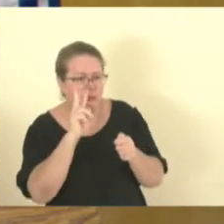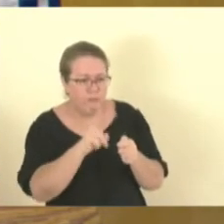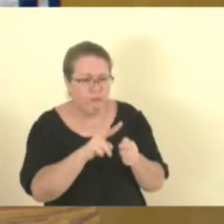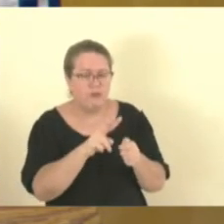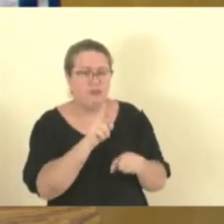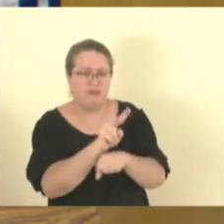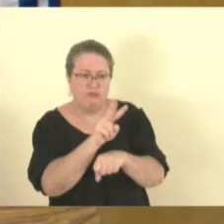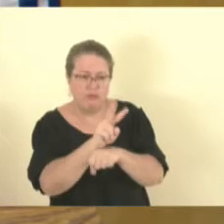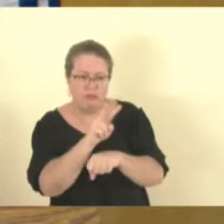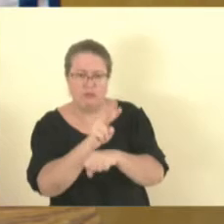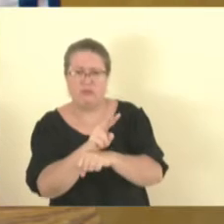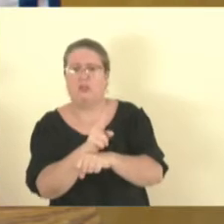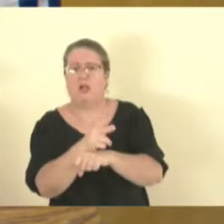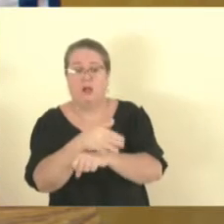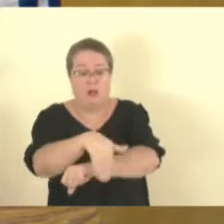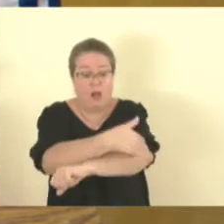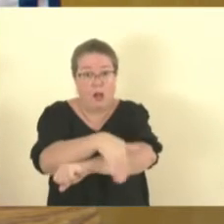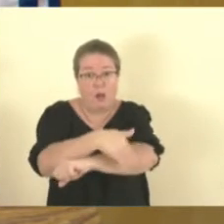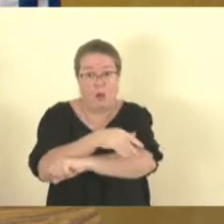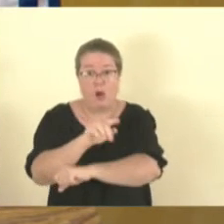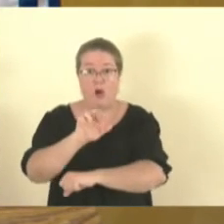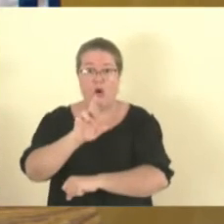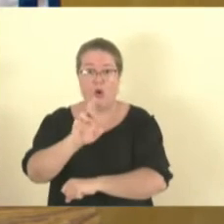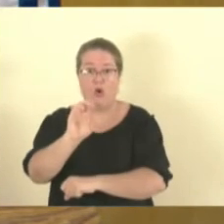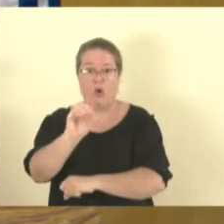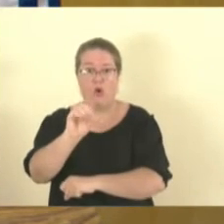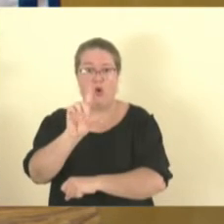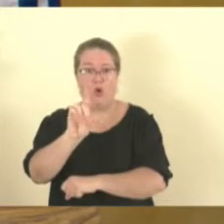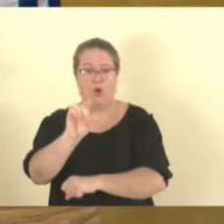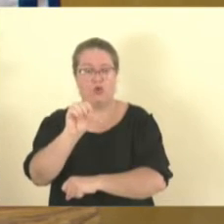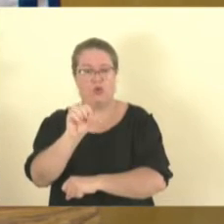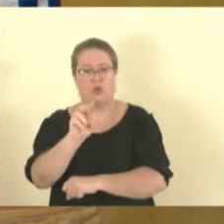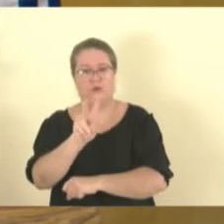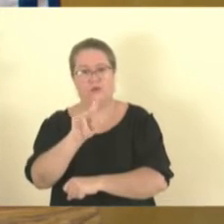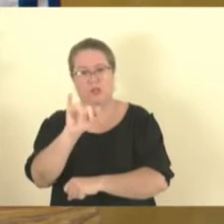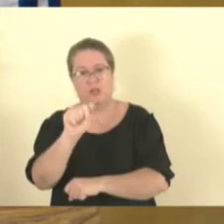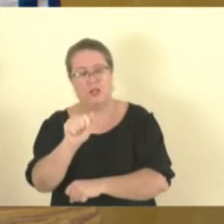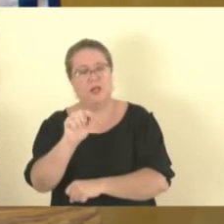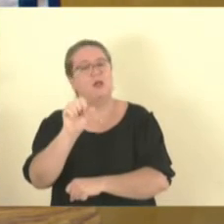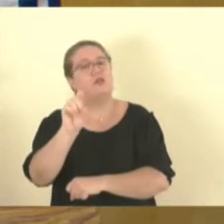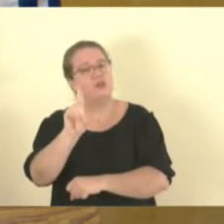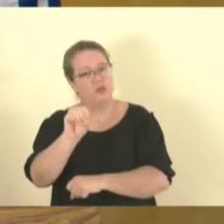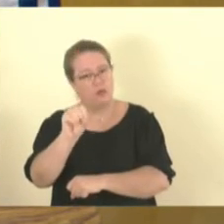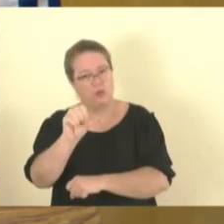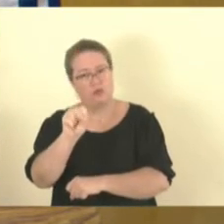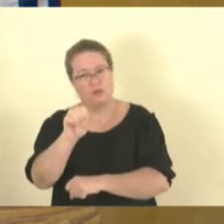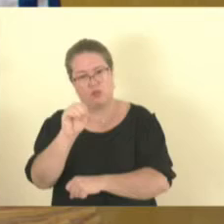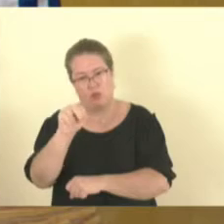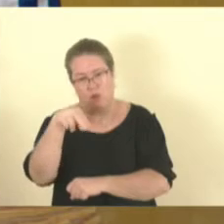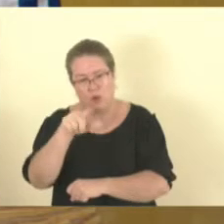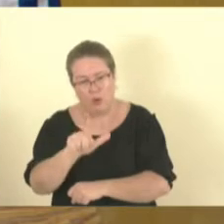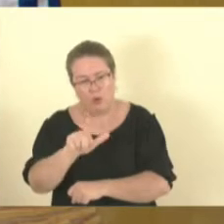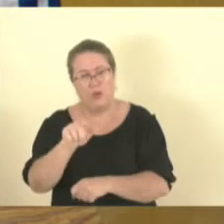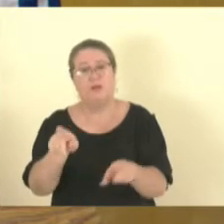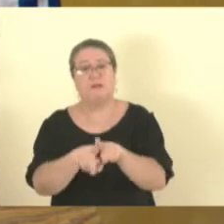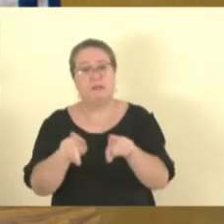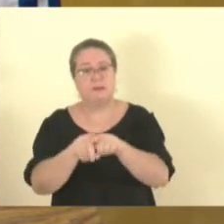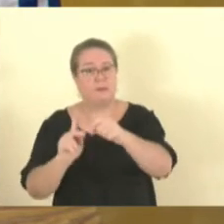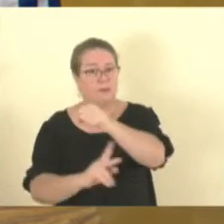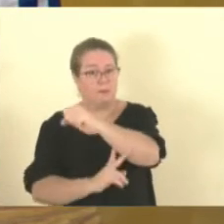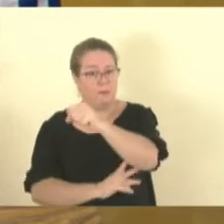fazia. Então, eram terceirizados, agora é um ambiente público e, com certeza, todos os órgãos